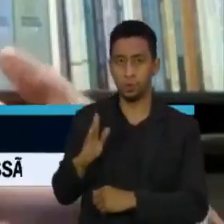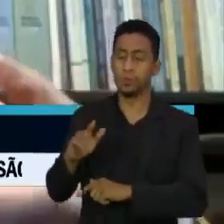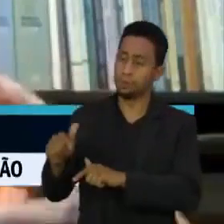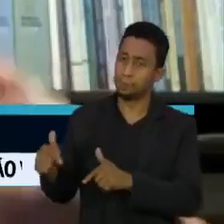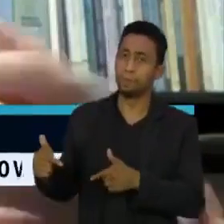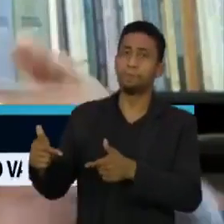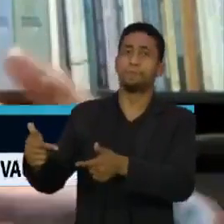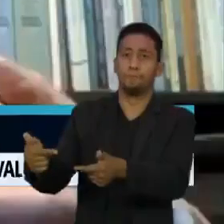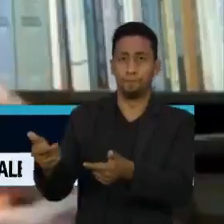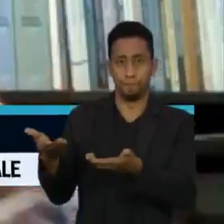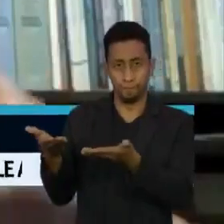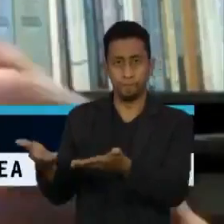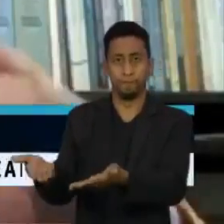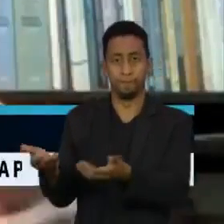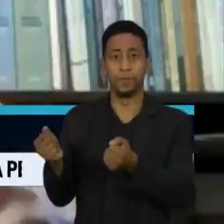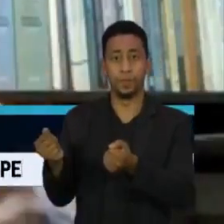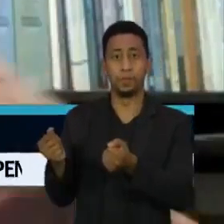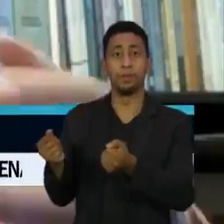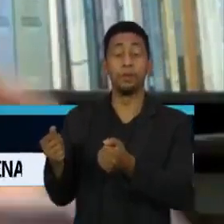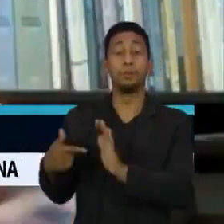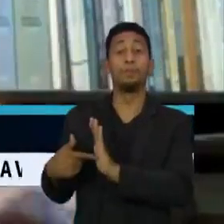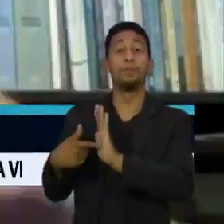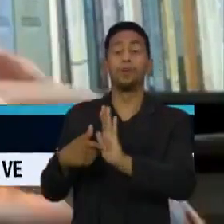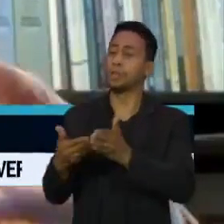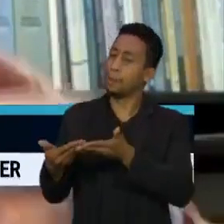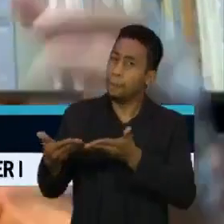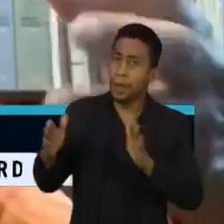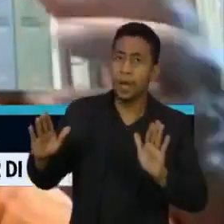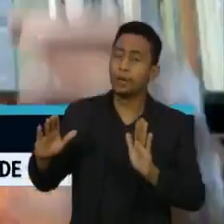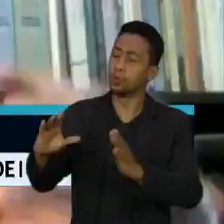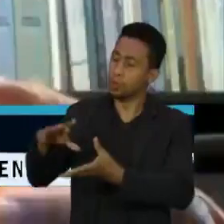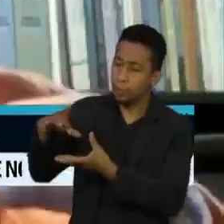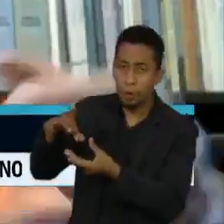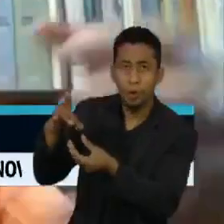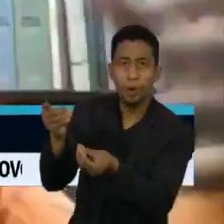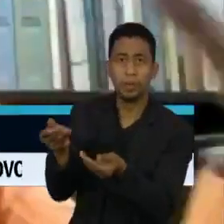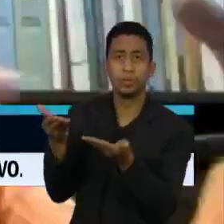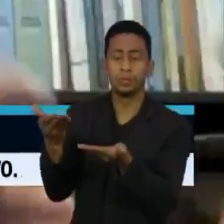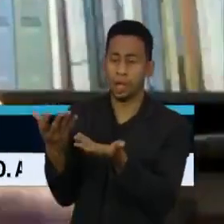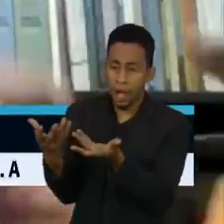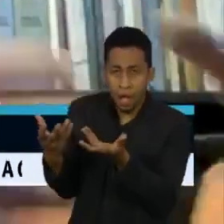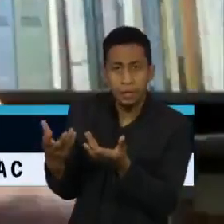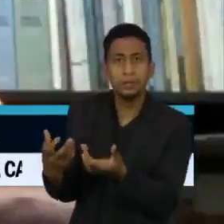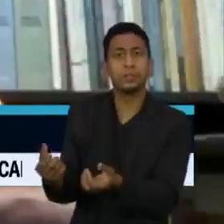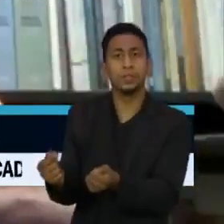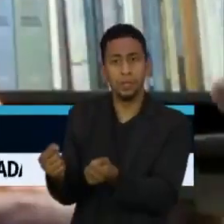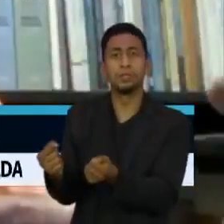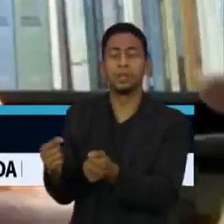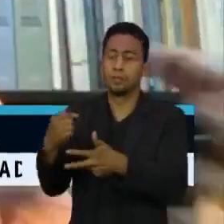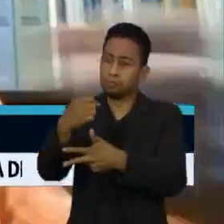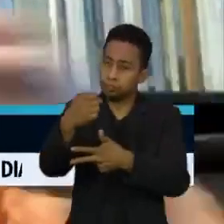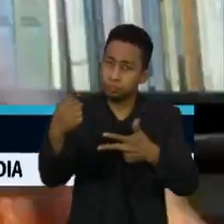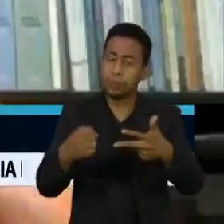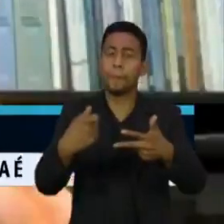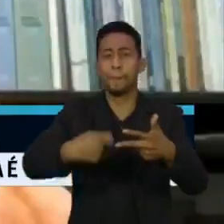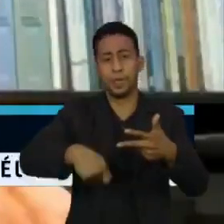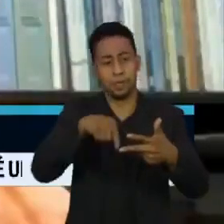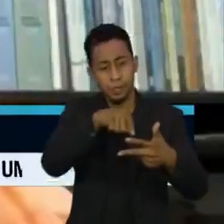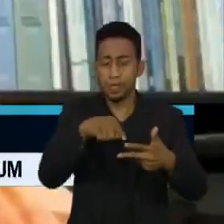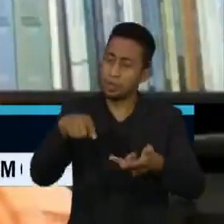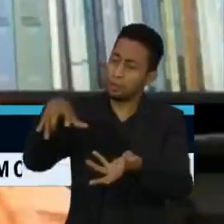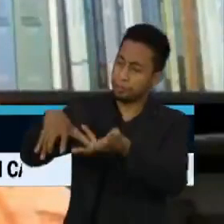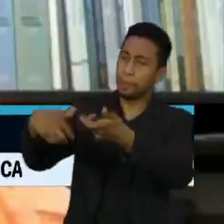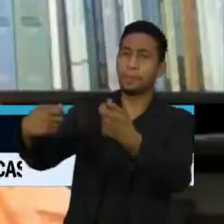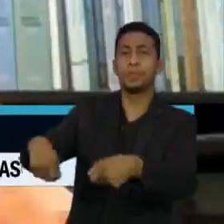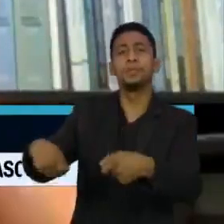Existe a conformação de uma mentalidade, que uma mentalidade mais aberta, mais democrática e que aceita que as instituições existem. Não adianta só a minha